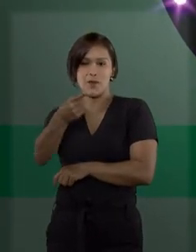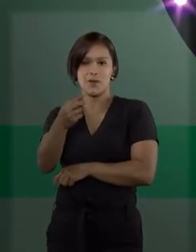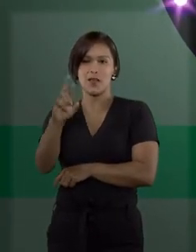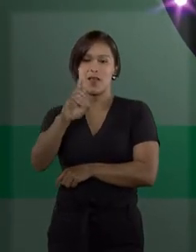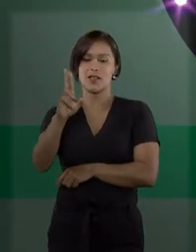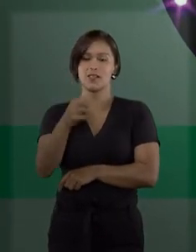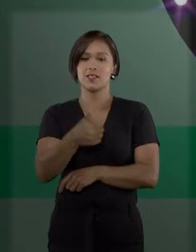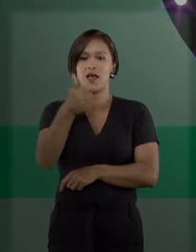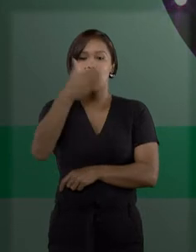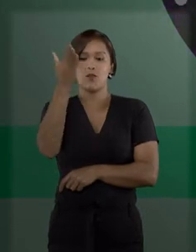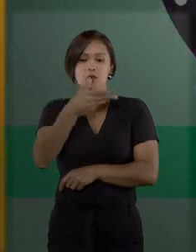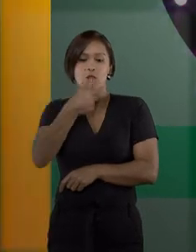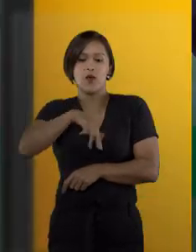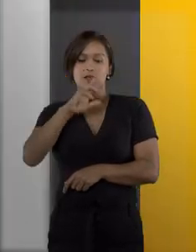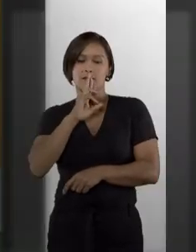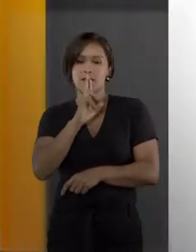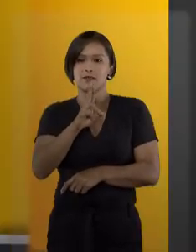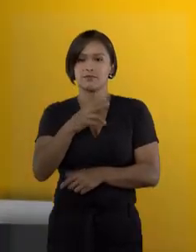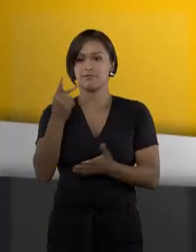da resposta certa.